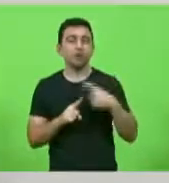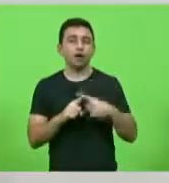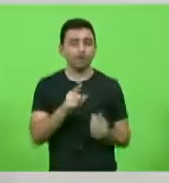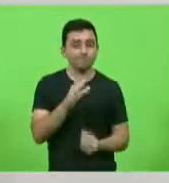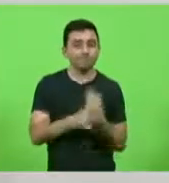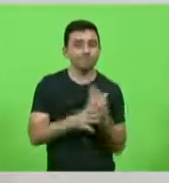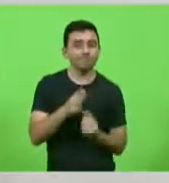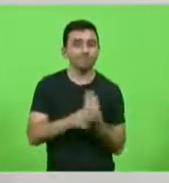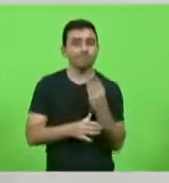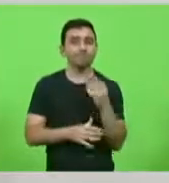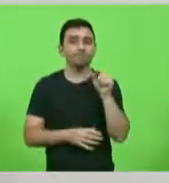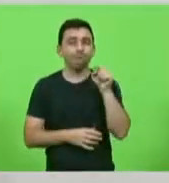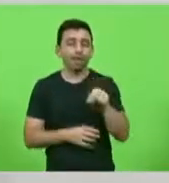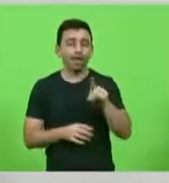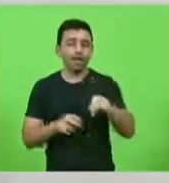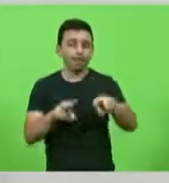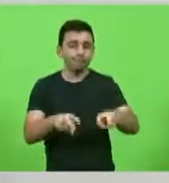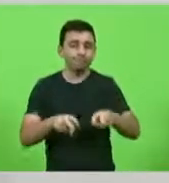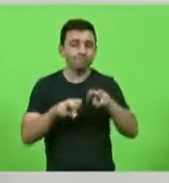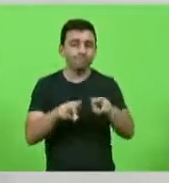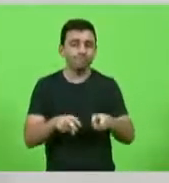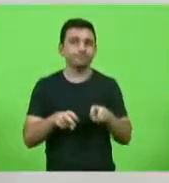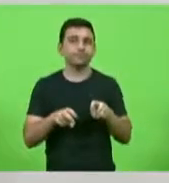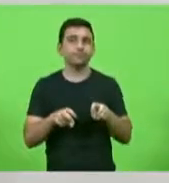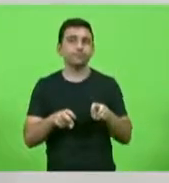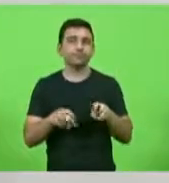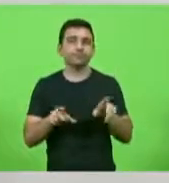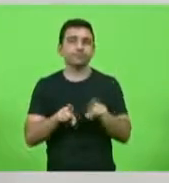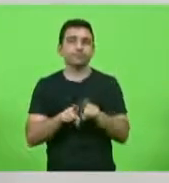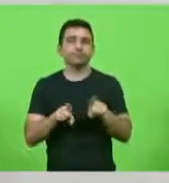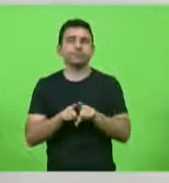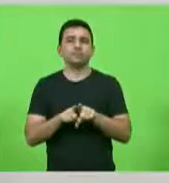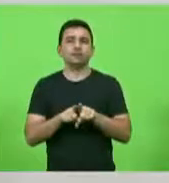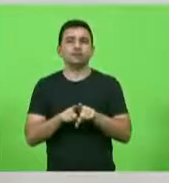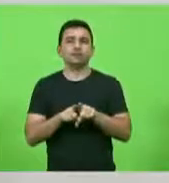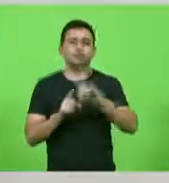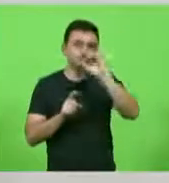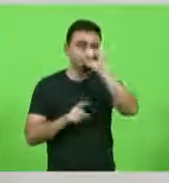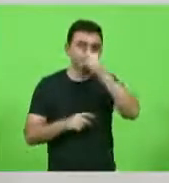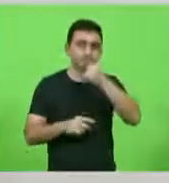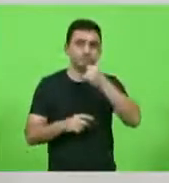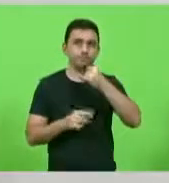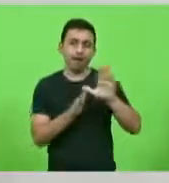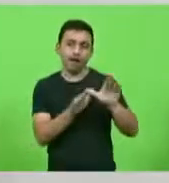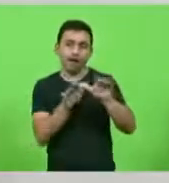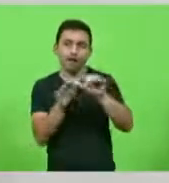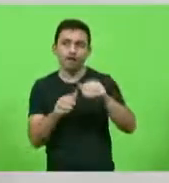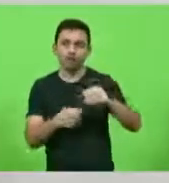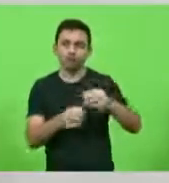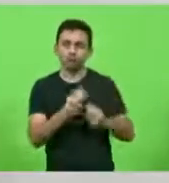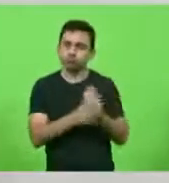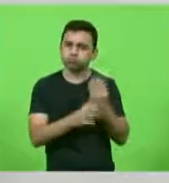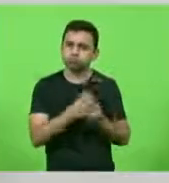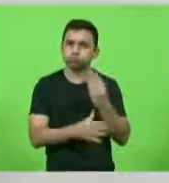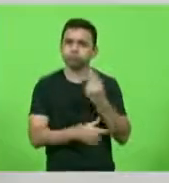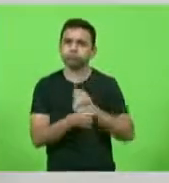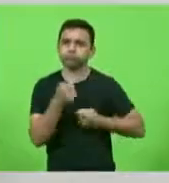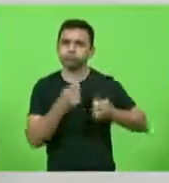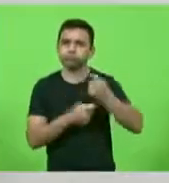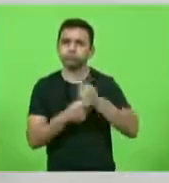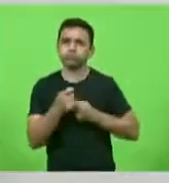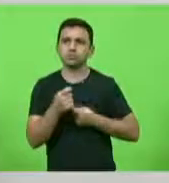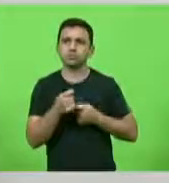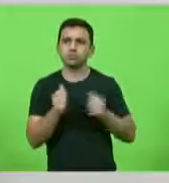da agricultura na produção que os suínos e aves geram juntamente com seus